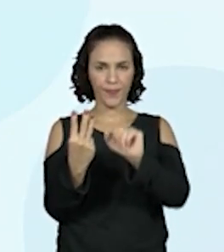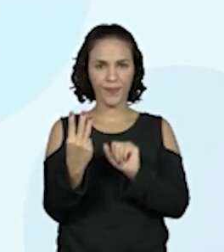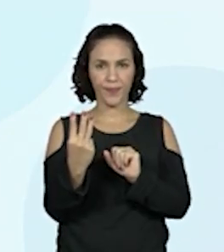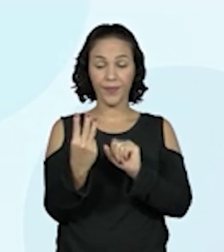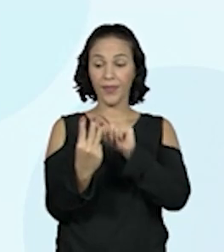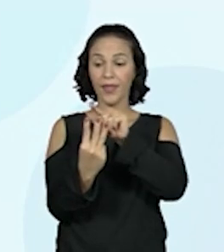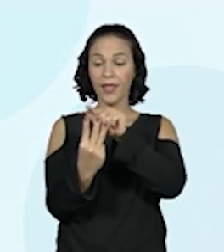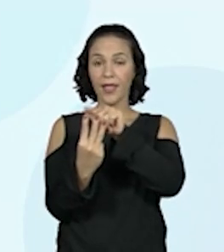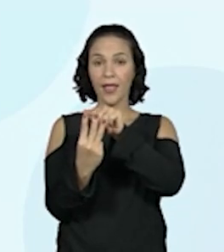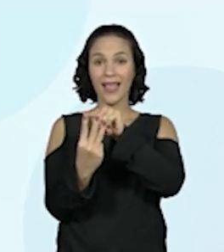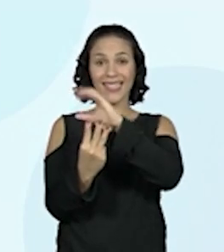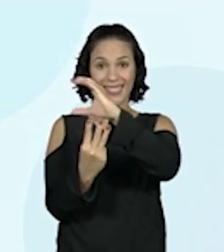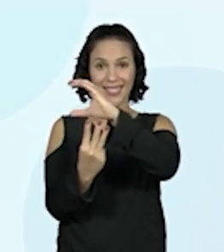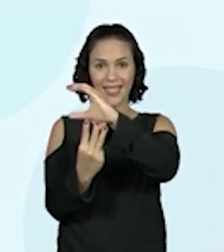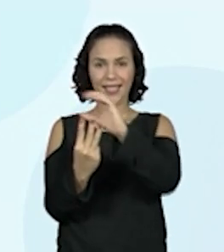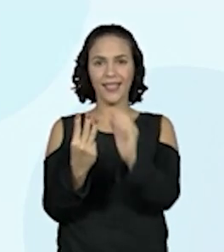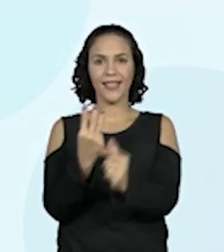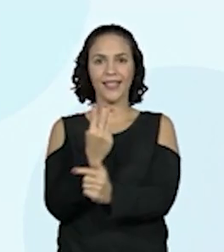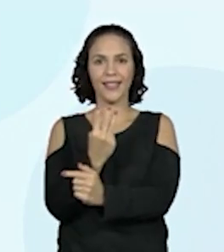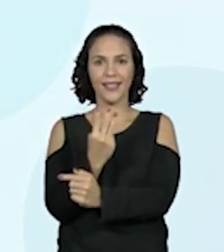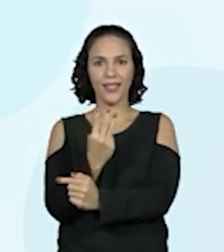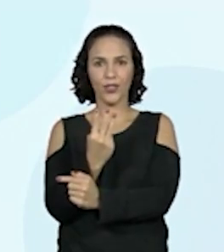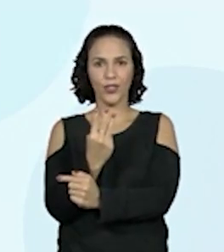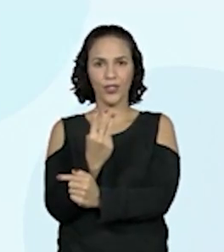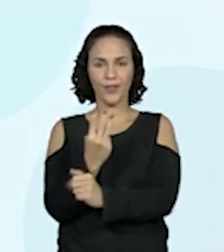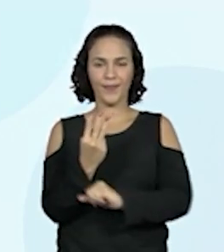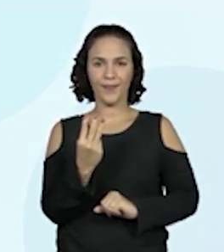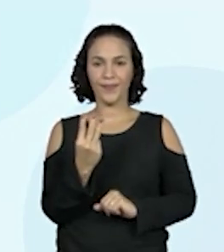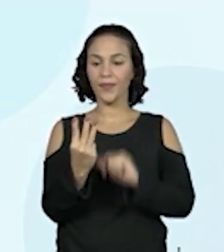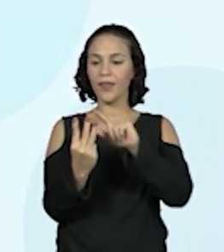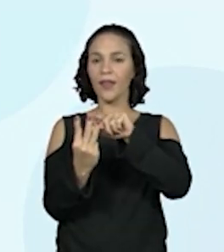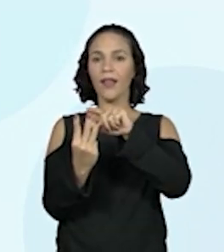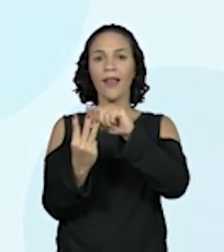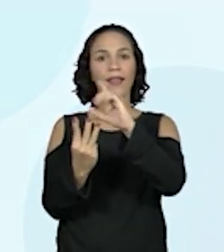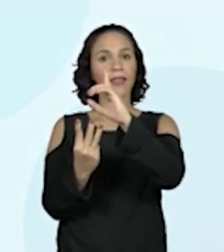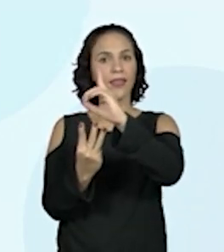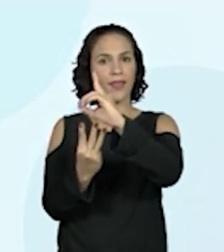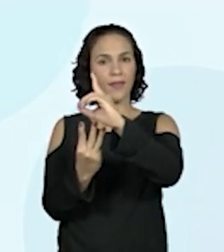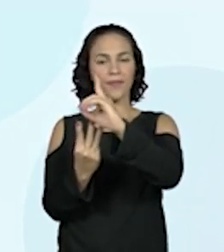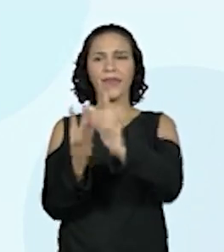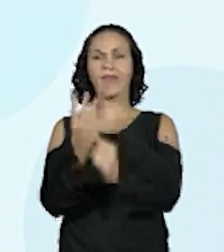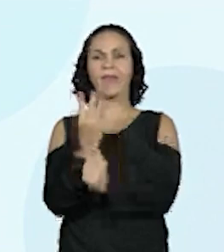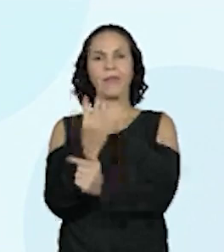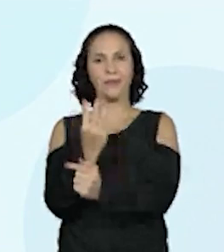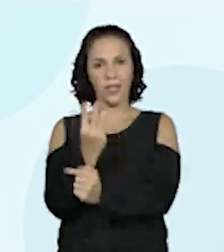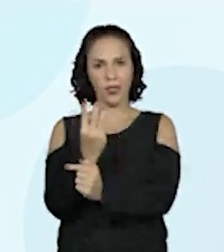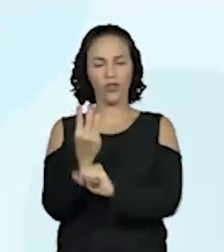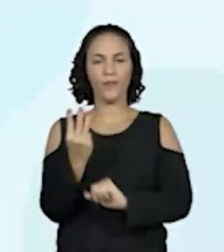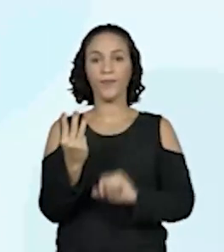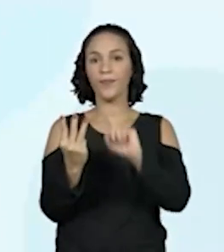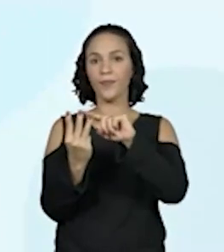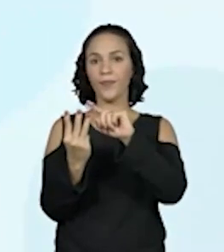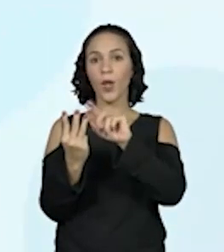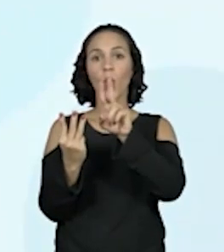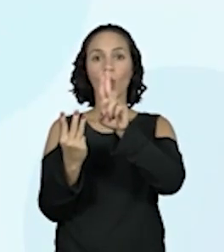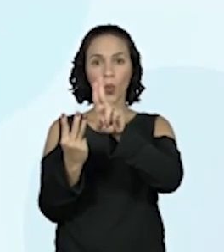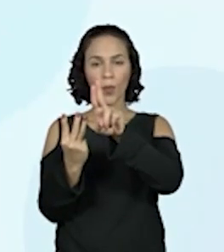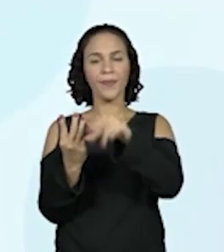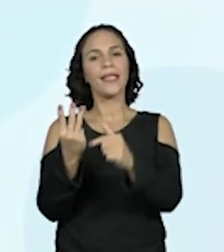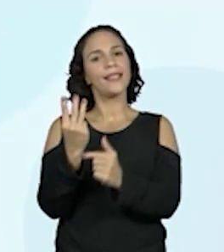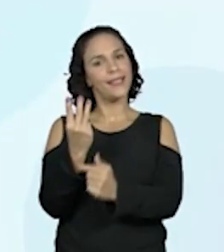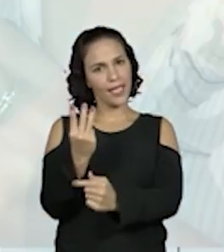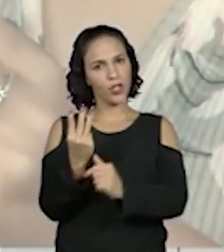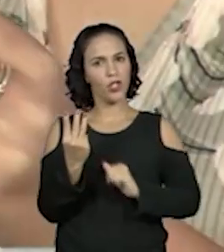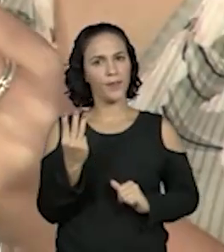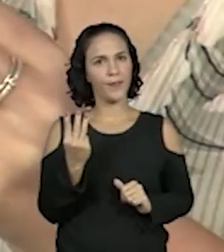E do 7. E 7. E ali, ao lado, a gente vai colocar como é que forma esse número. Então, a Profran já